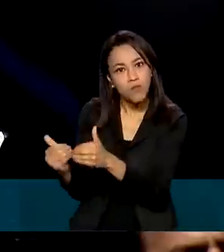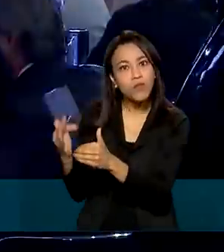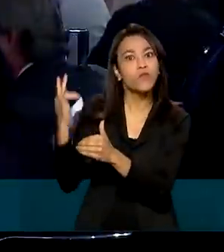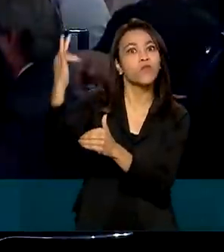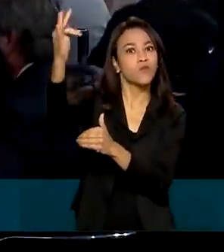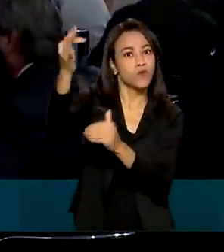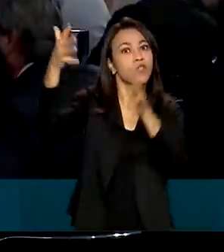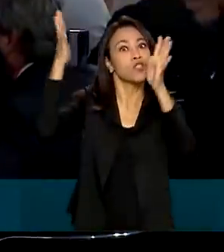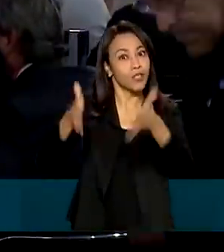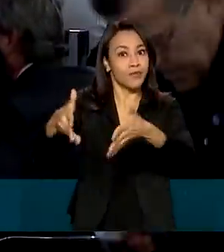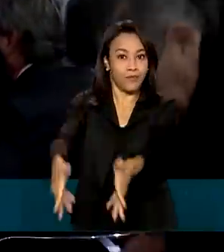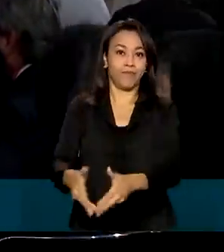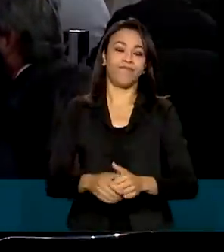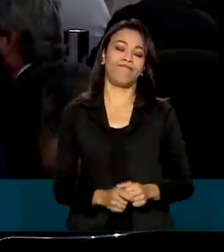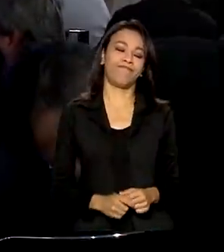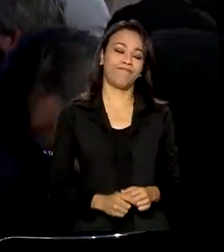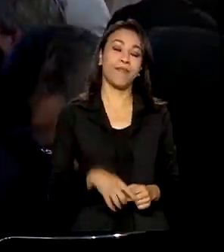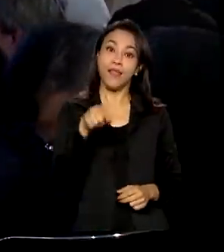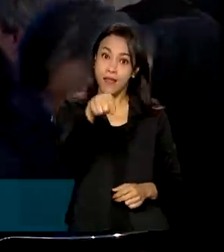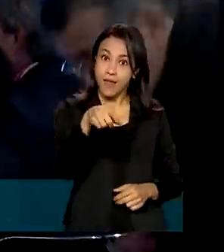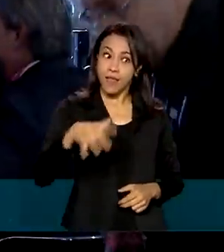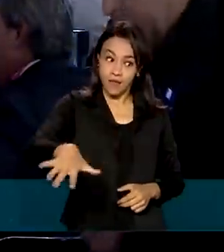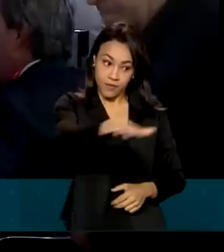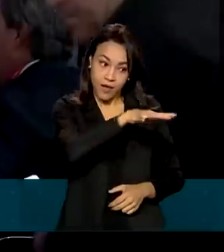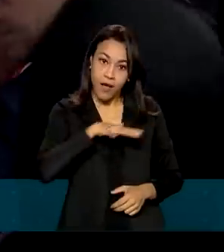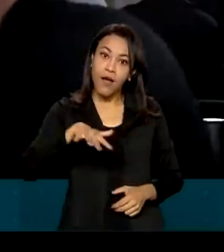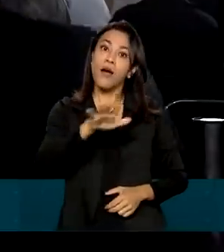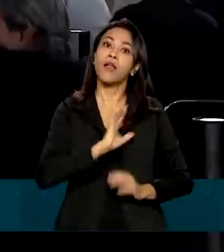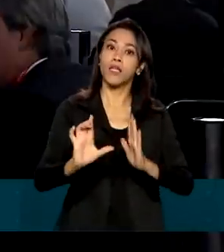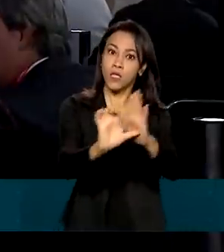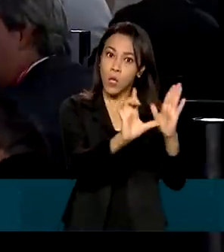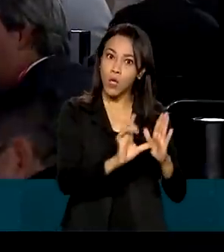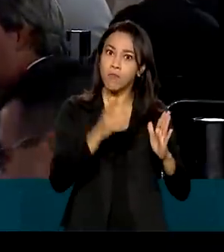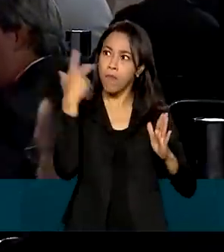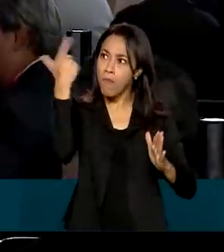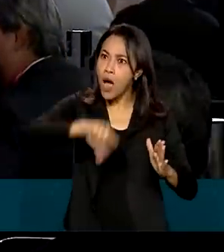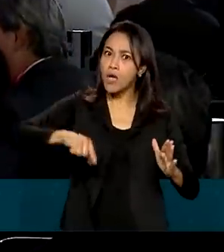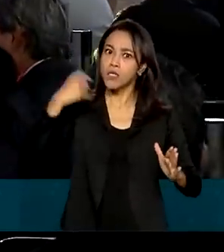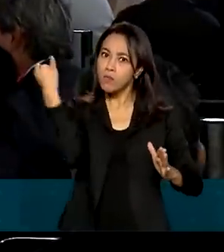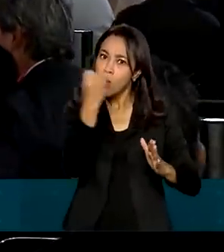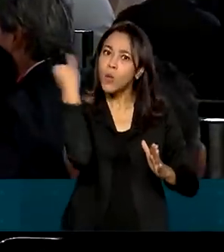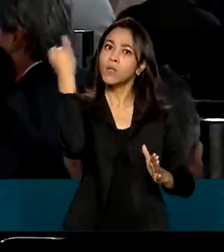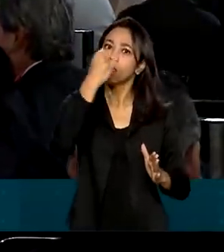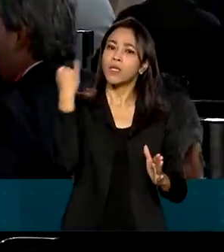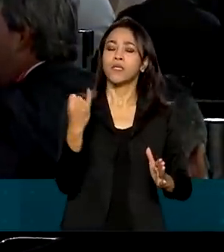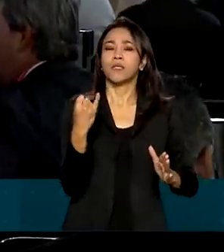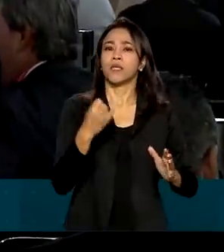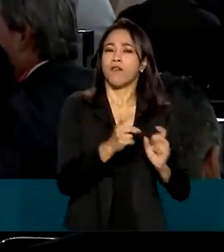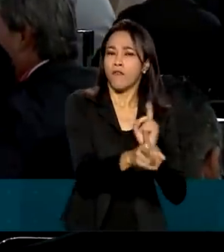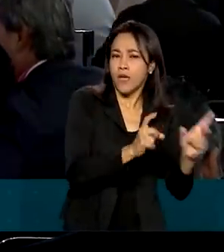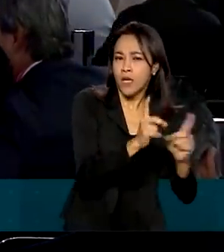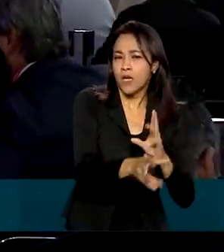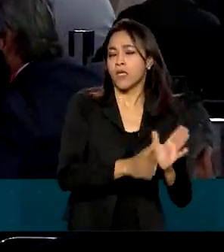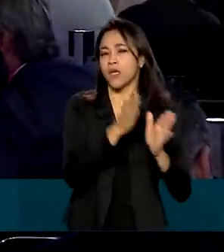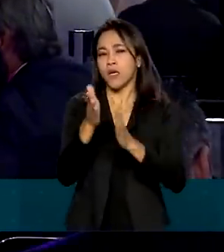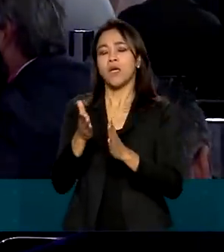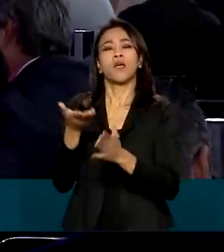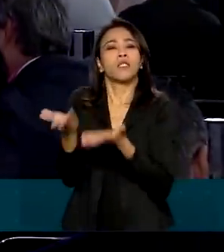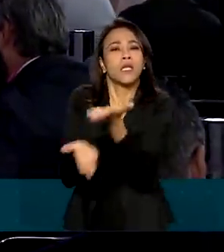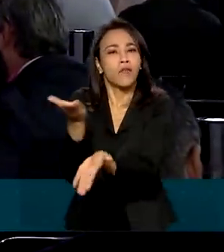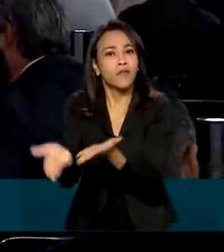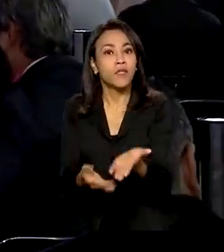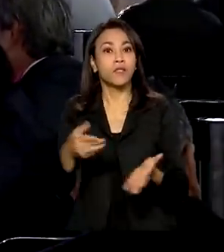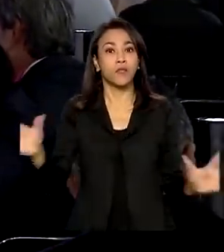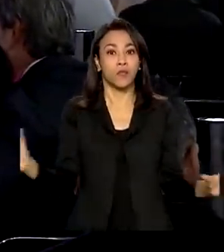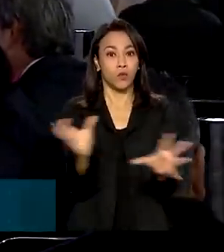chegou. Cada vez mais, o setor tem ganhado importância no país. Comércio e serviços respondem por 73